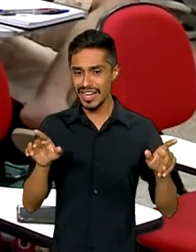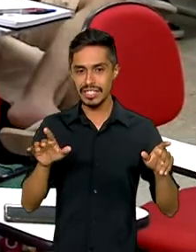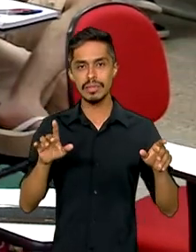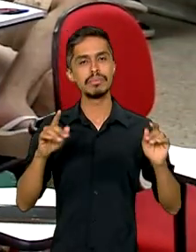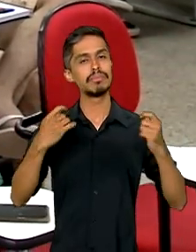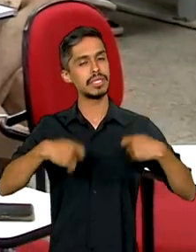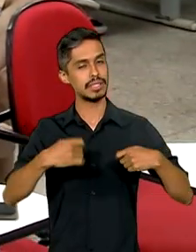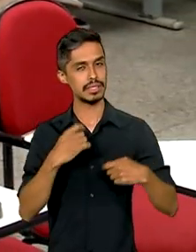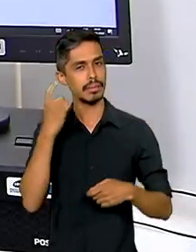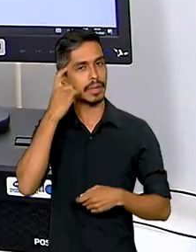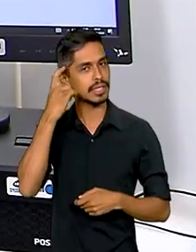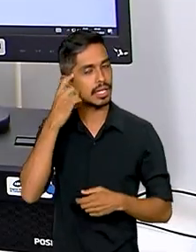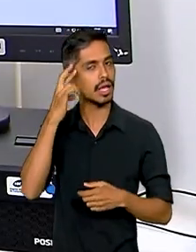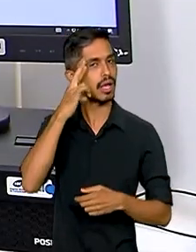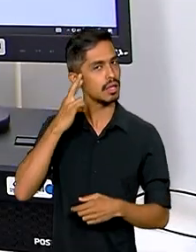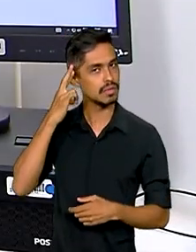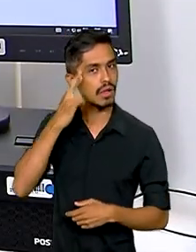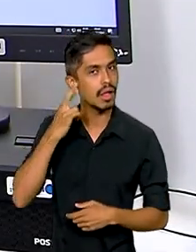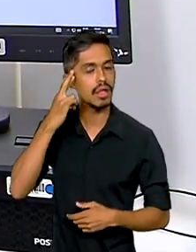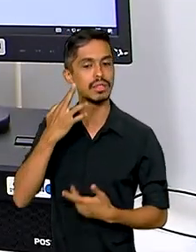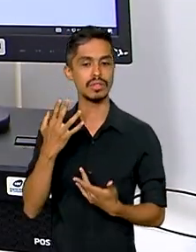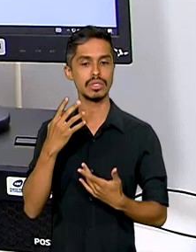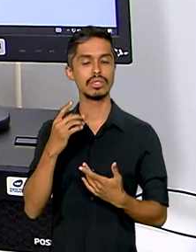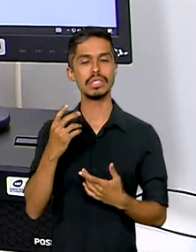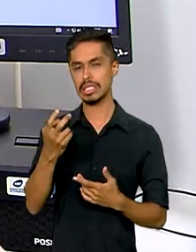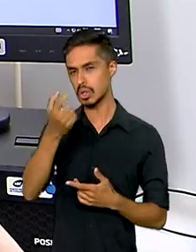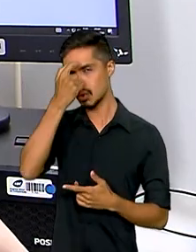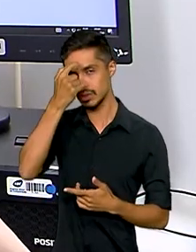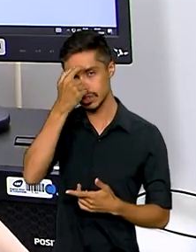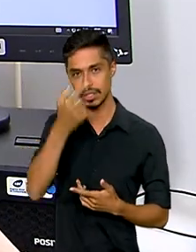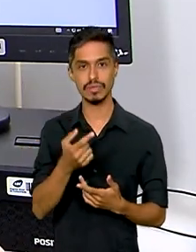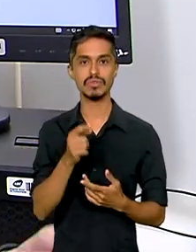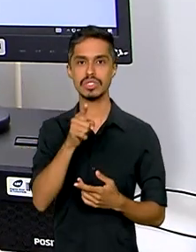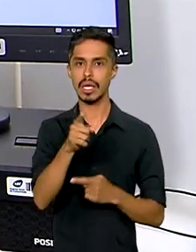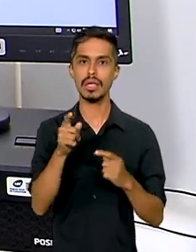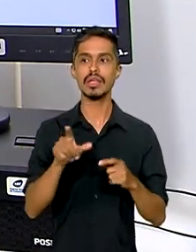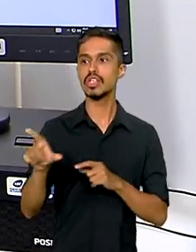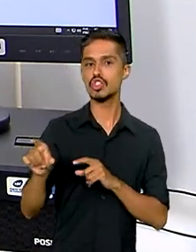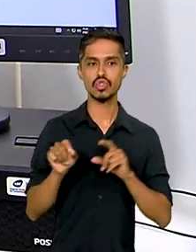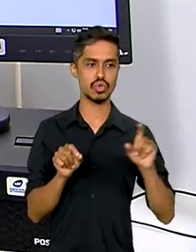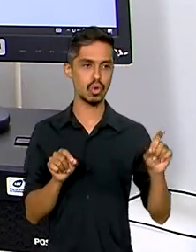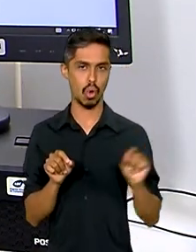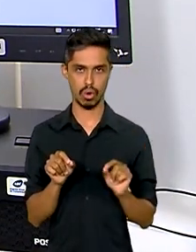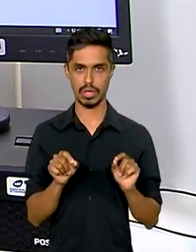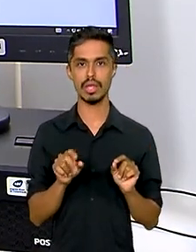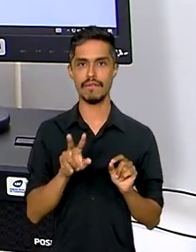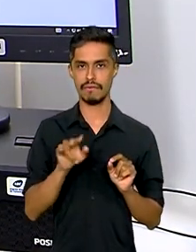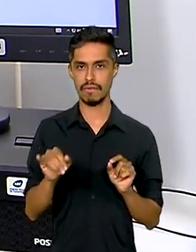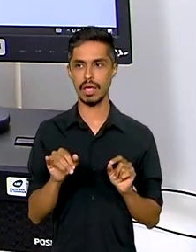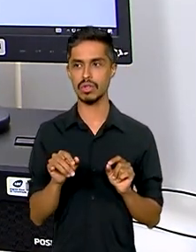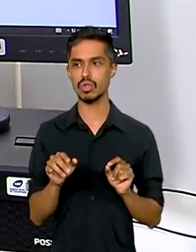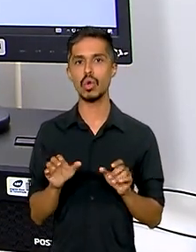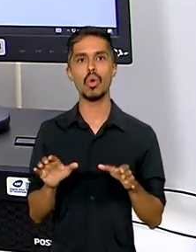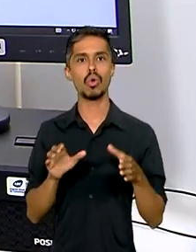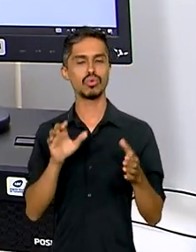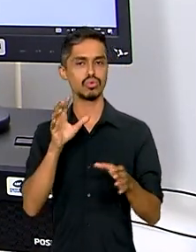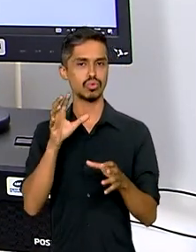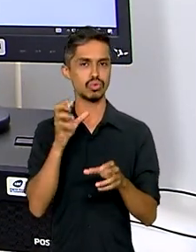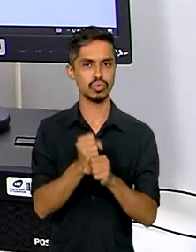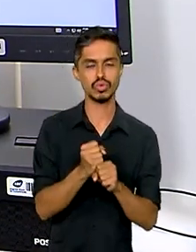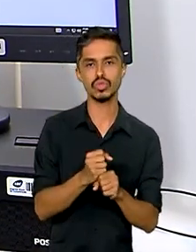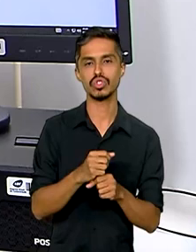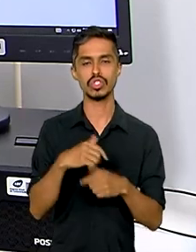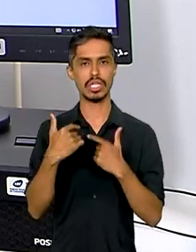pensar, você vai ter que refletir, você vai ter que ter consciência de que você vai escolher um conjunto de cargos que está